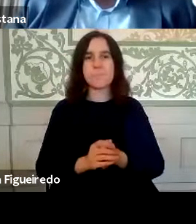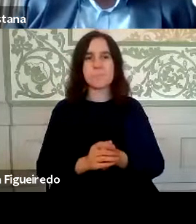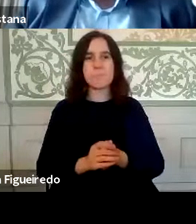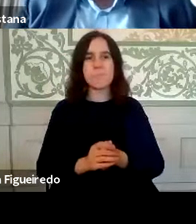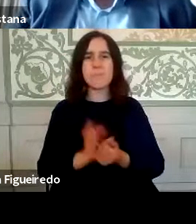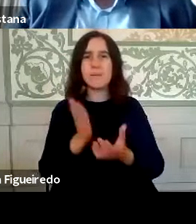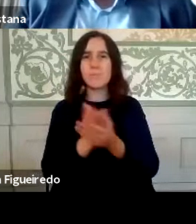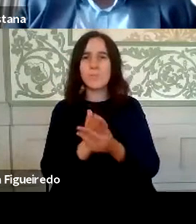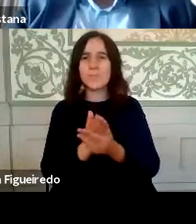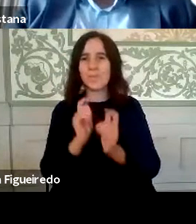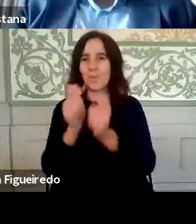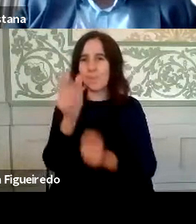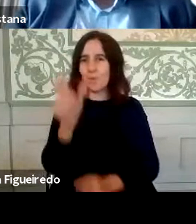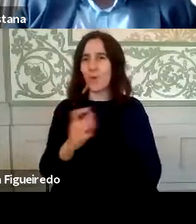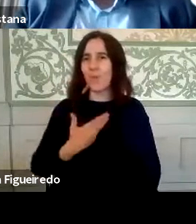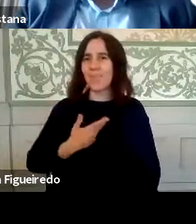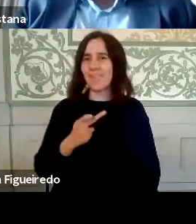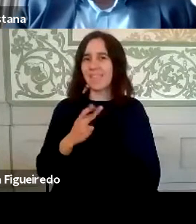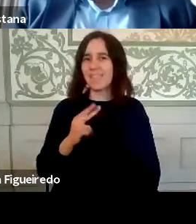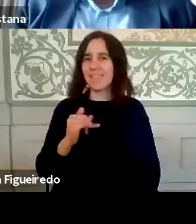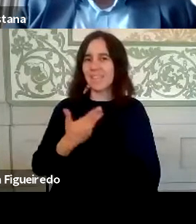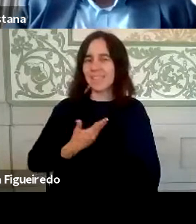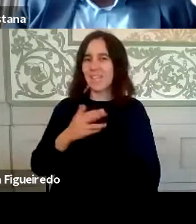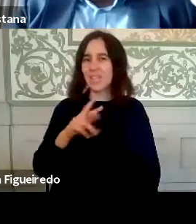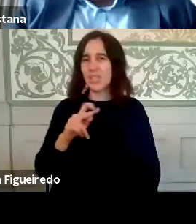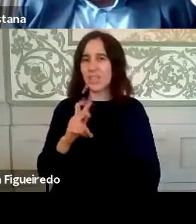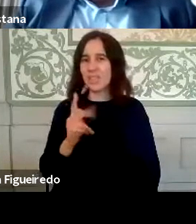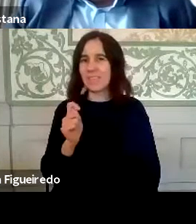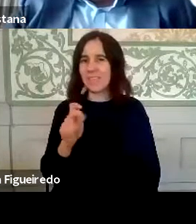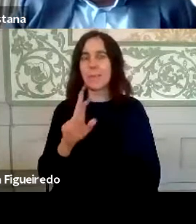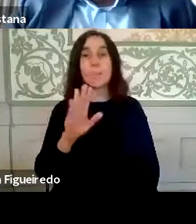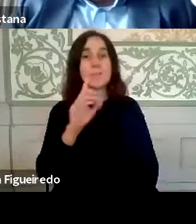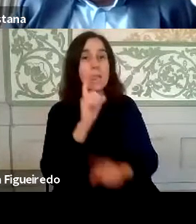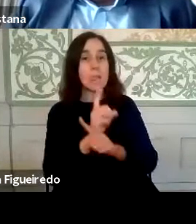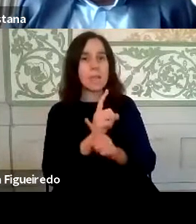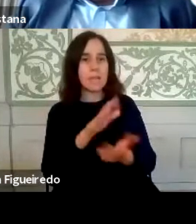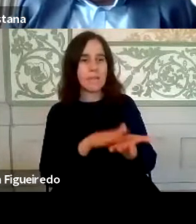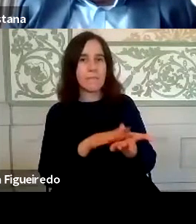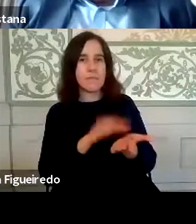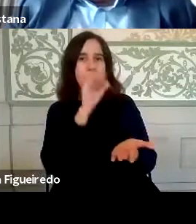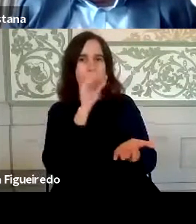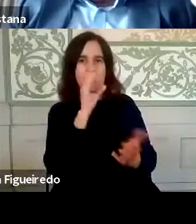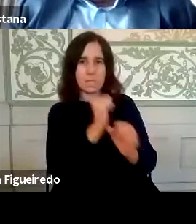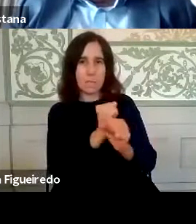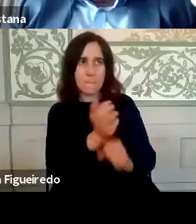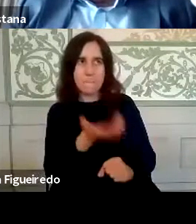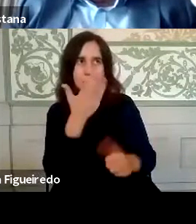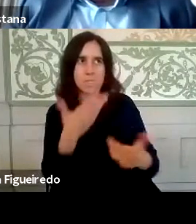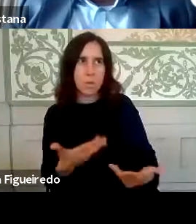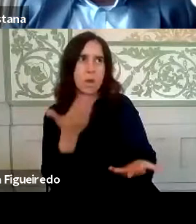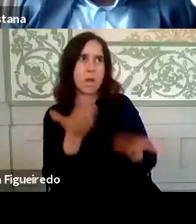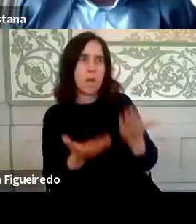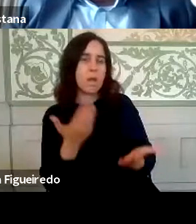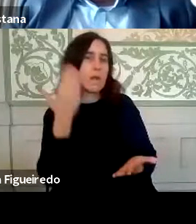processos, vou deixar para o David Xavier, mas quanto às evidências de se as pessoas trabalharam mais agora do que trabalharam